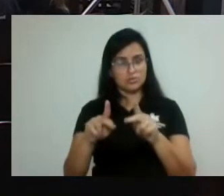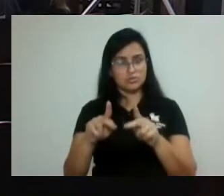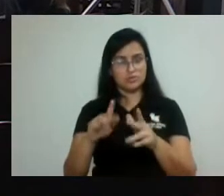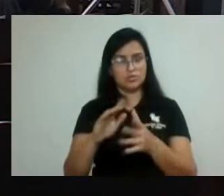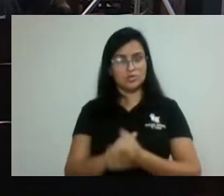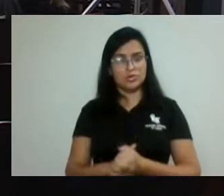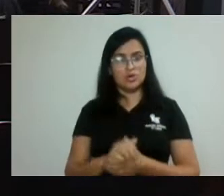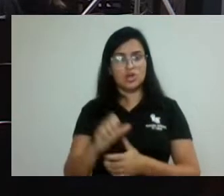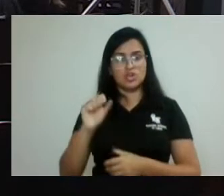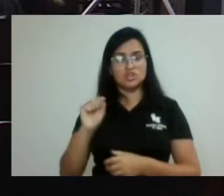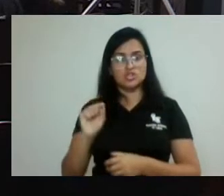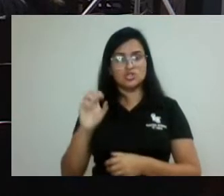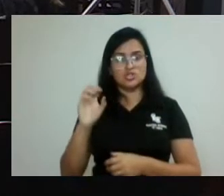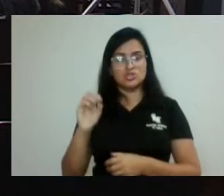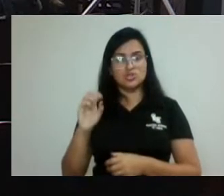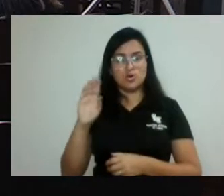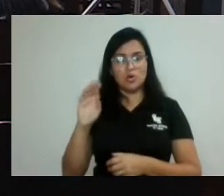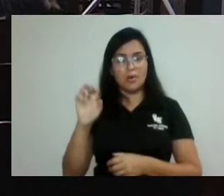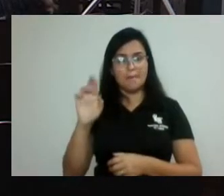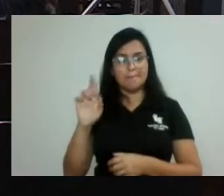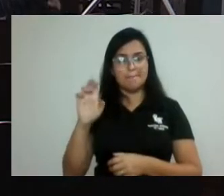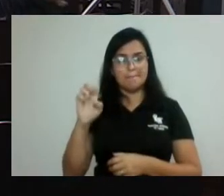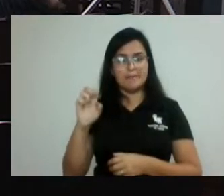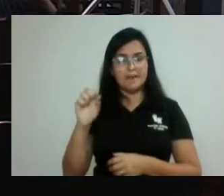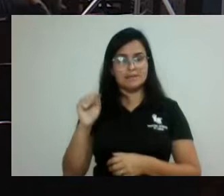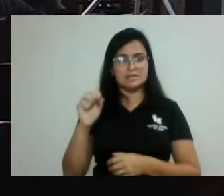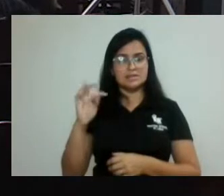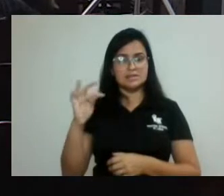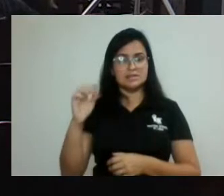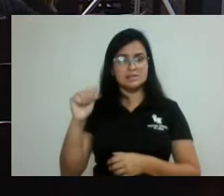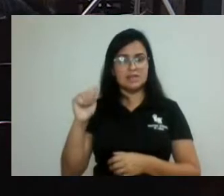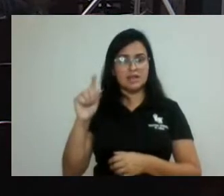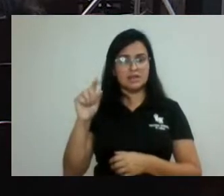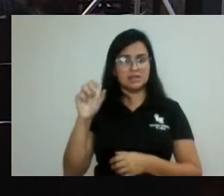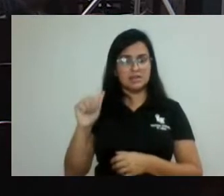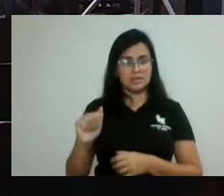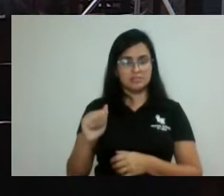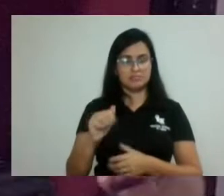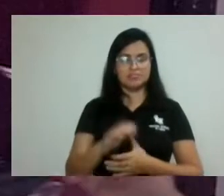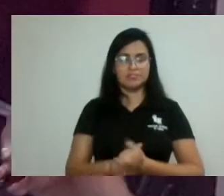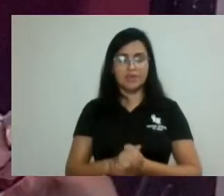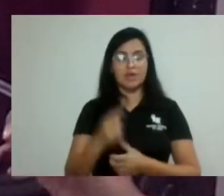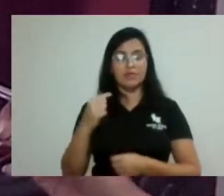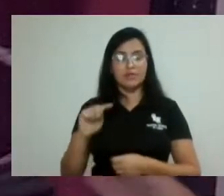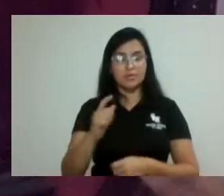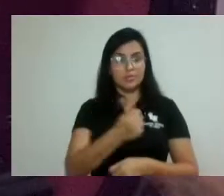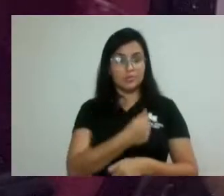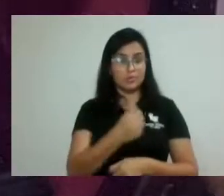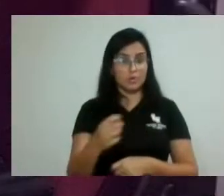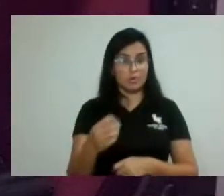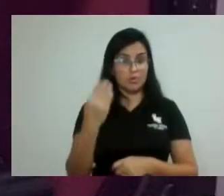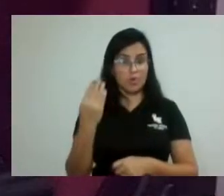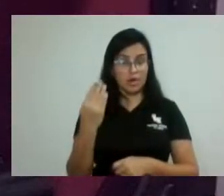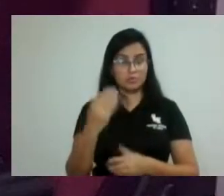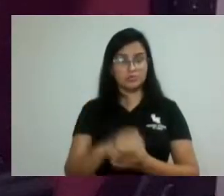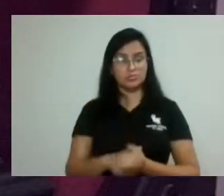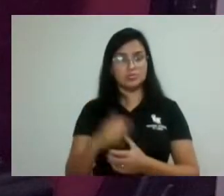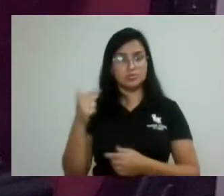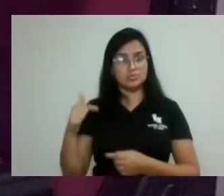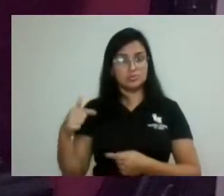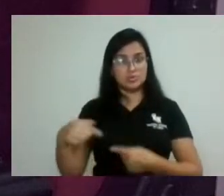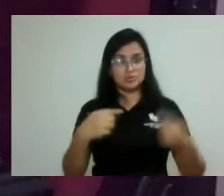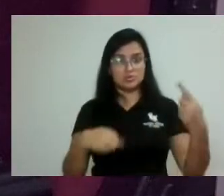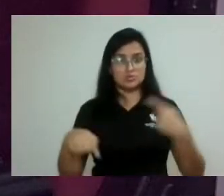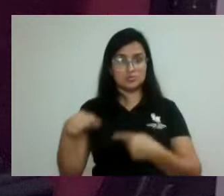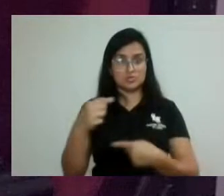4. Segundo a discussão, processo 9536-2022, que dispõe